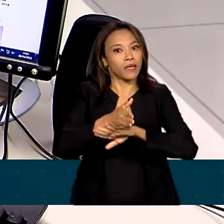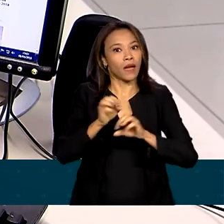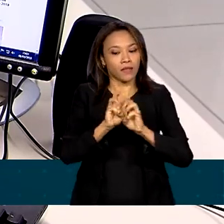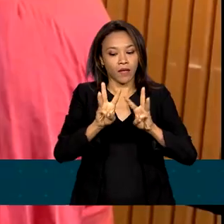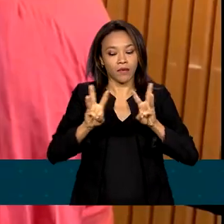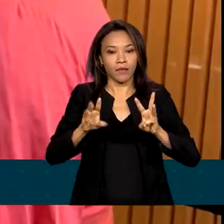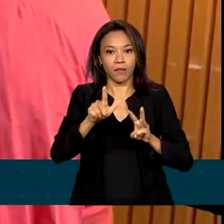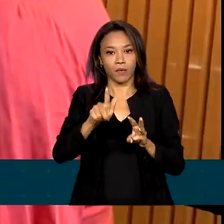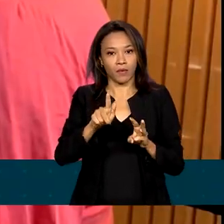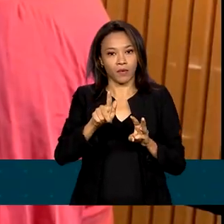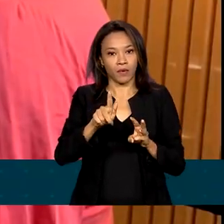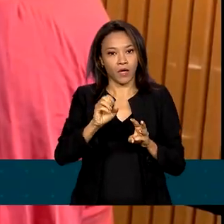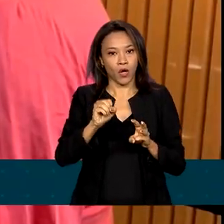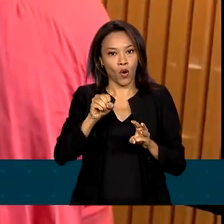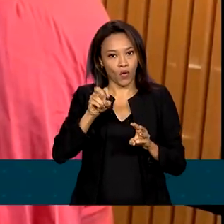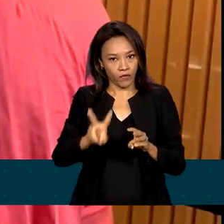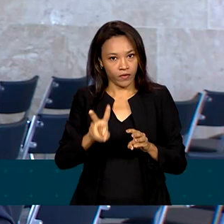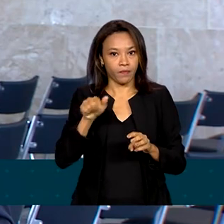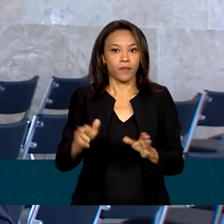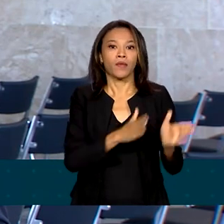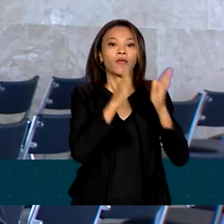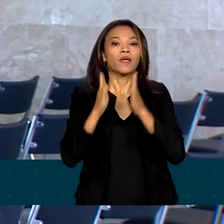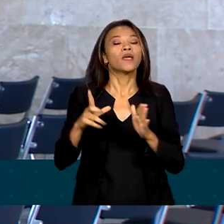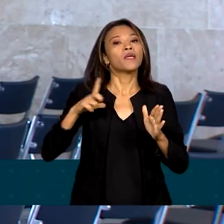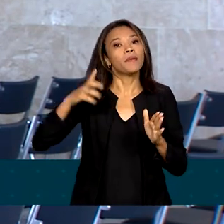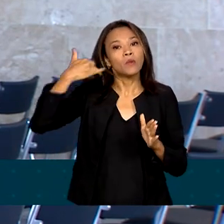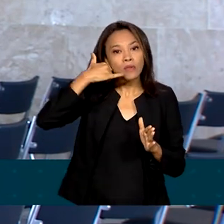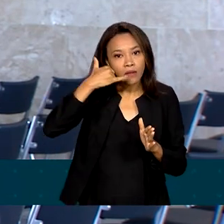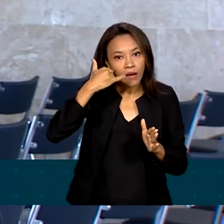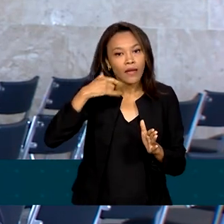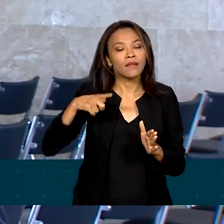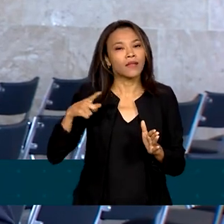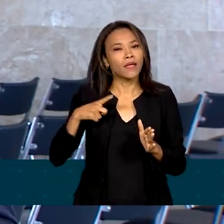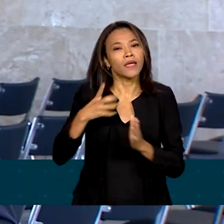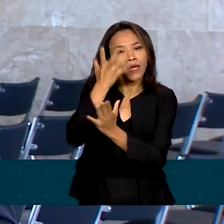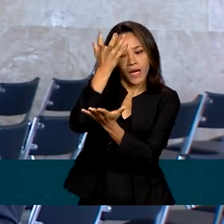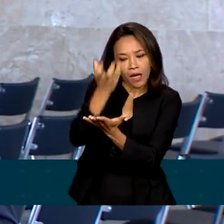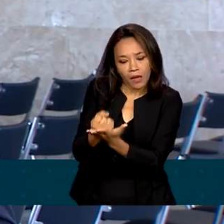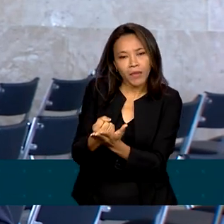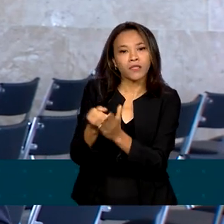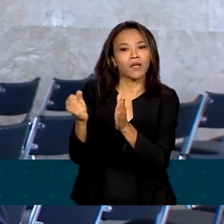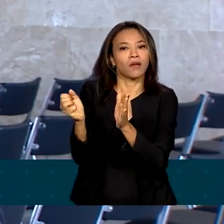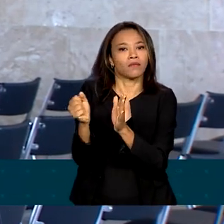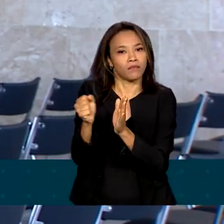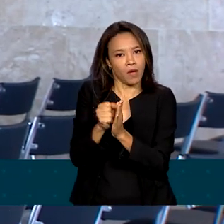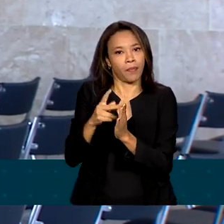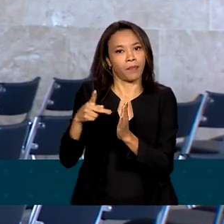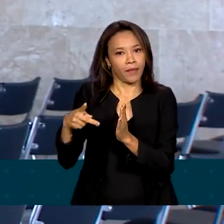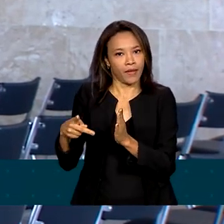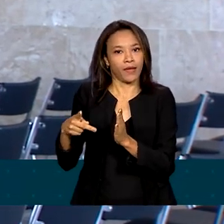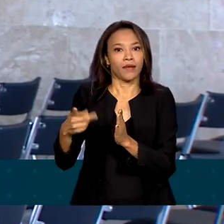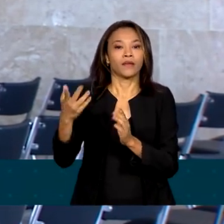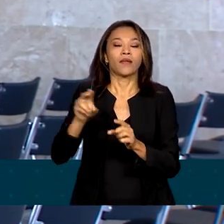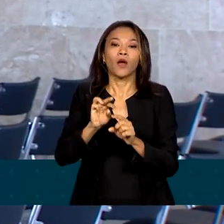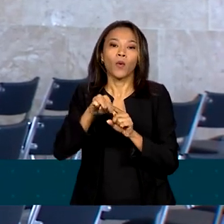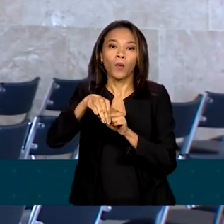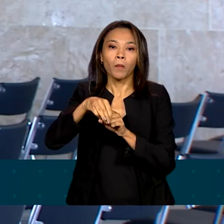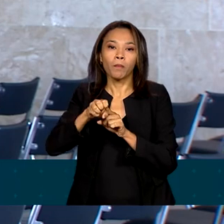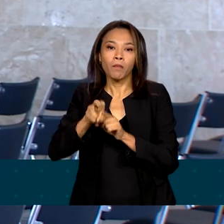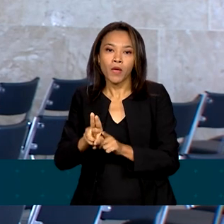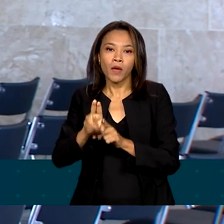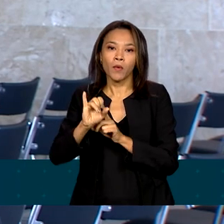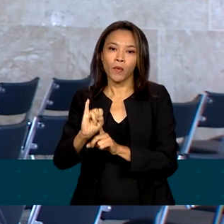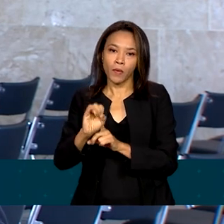celular, é preciso baixar a versão mais recente do aplicativo Meu Imposto de Renda. E deve